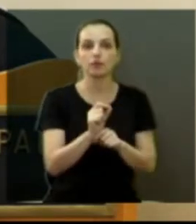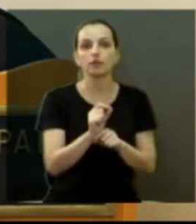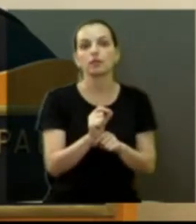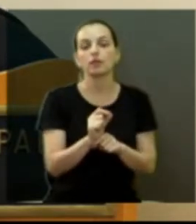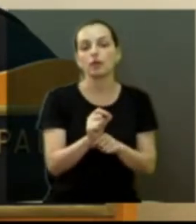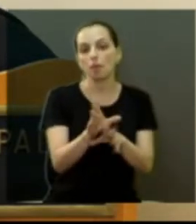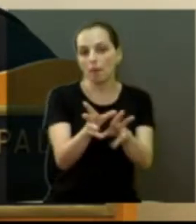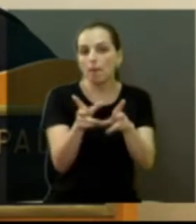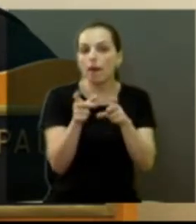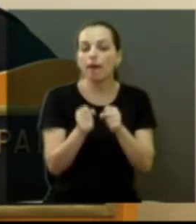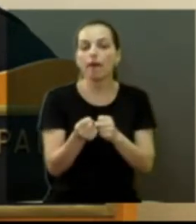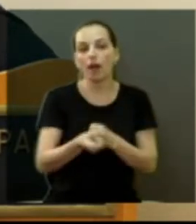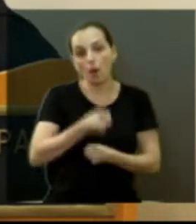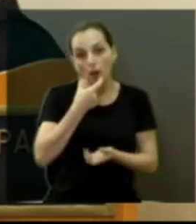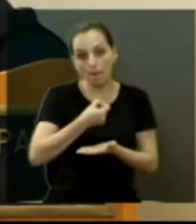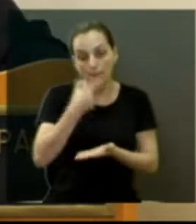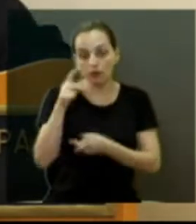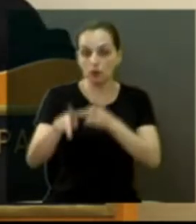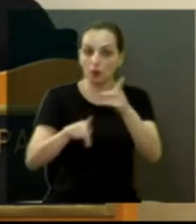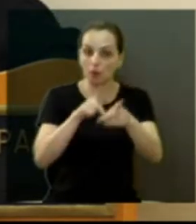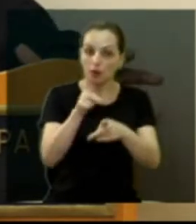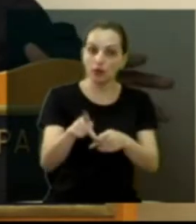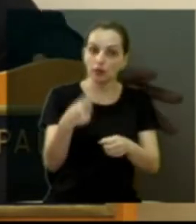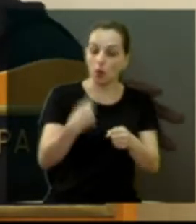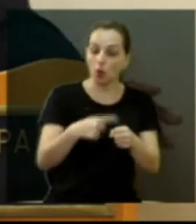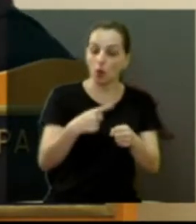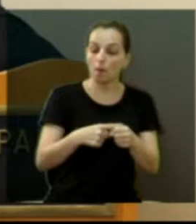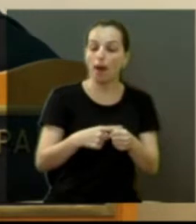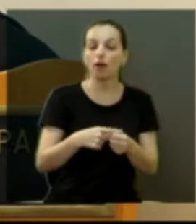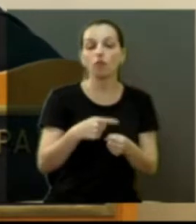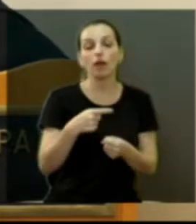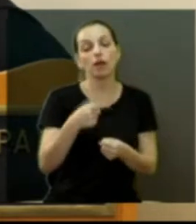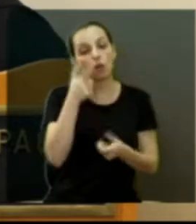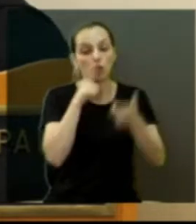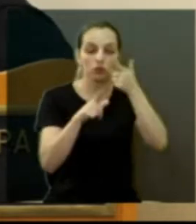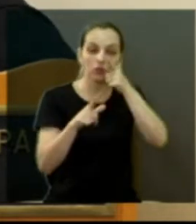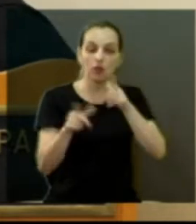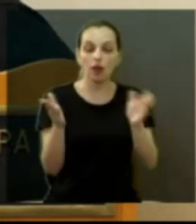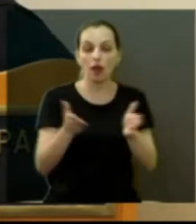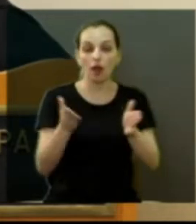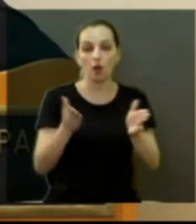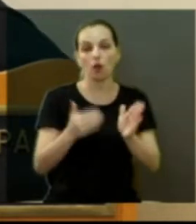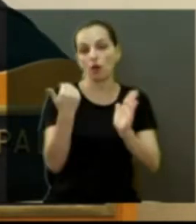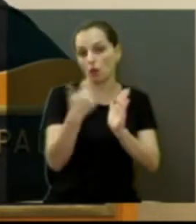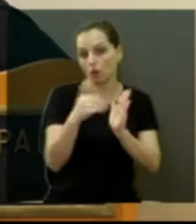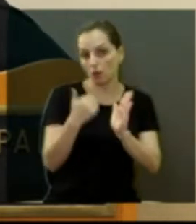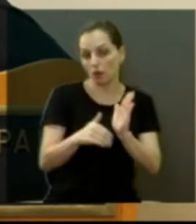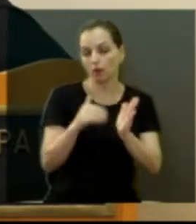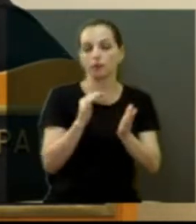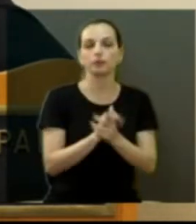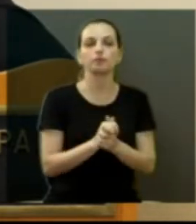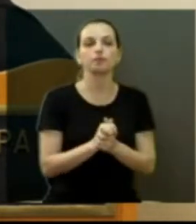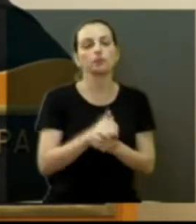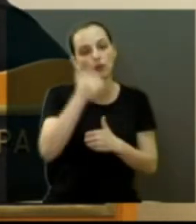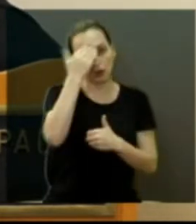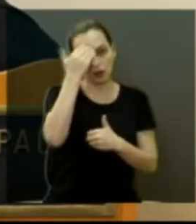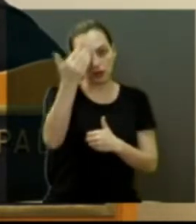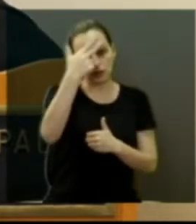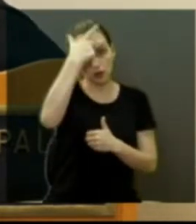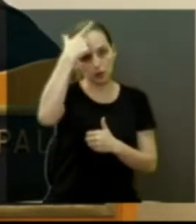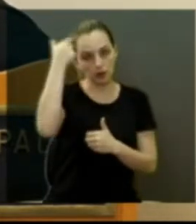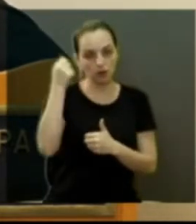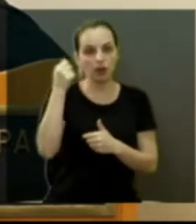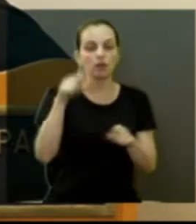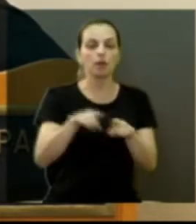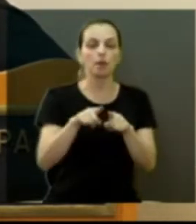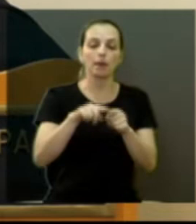população vai ser contemplada. Então, quero agradecer aqui o prefeito Adinho Silva, a nossa secretária Eliana Naim. Estava também a deputada